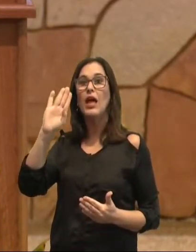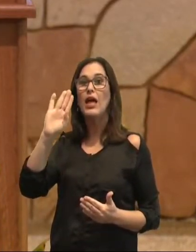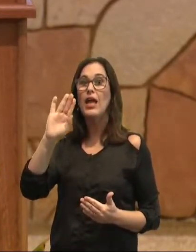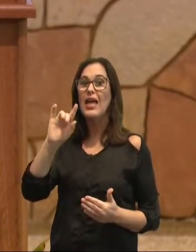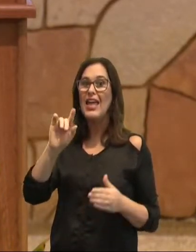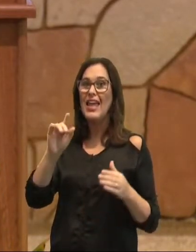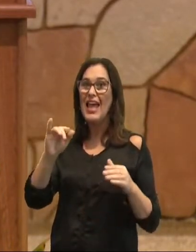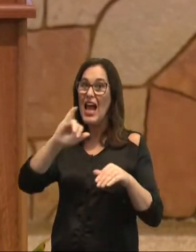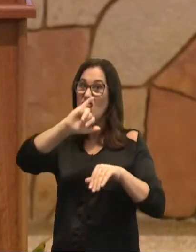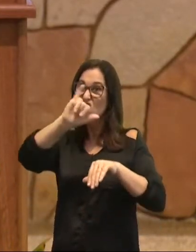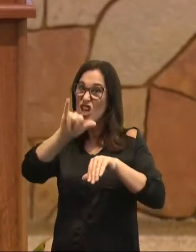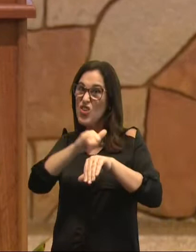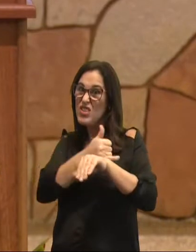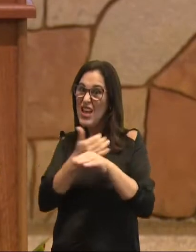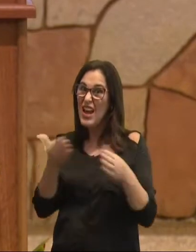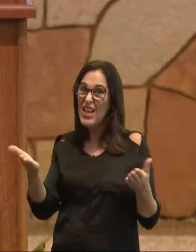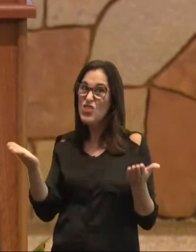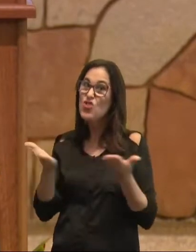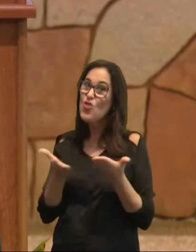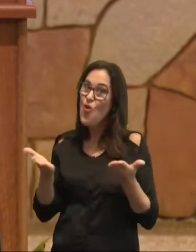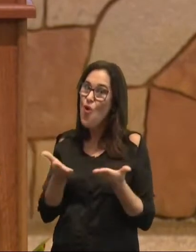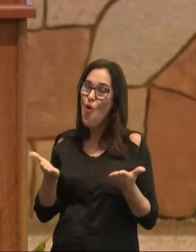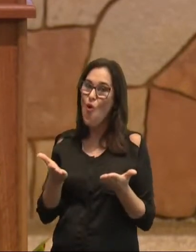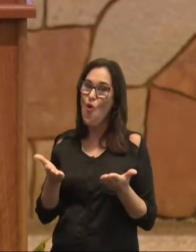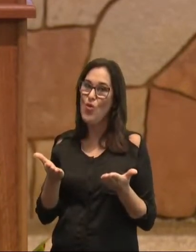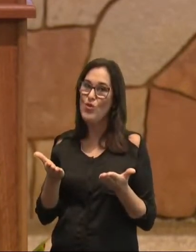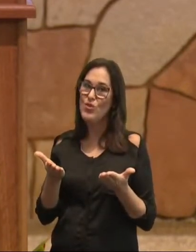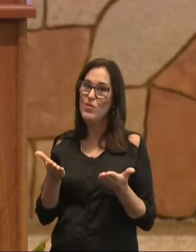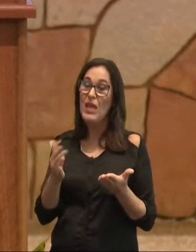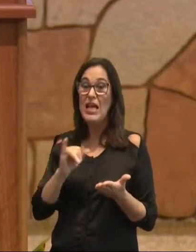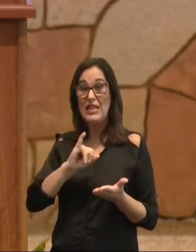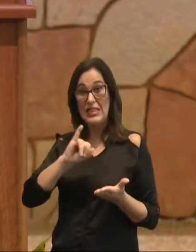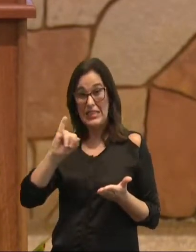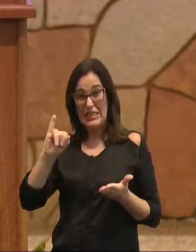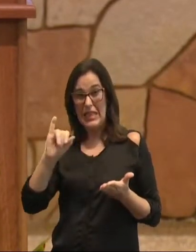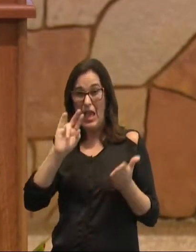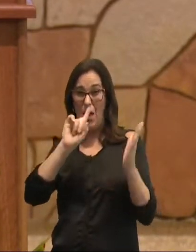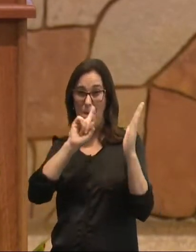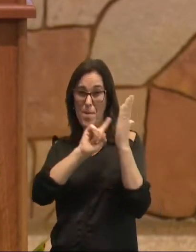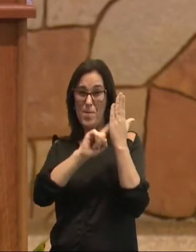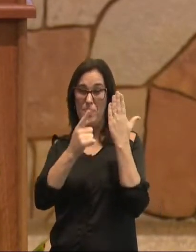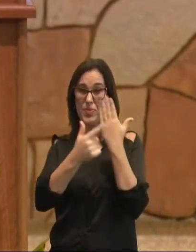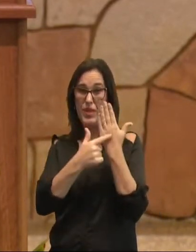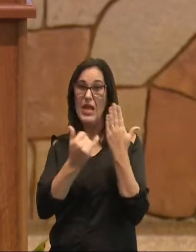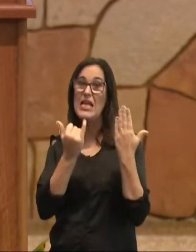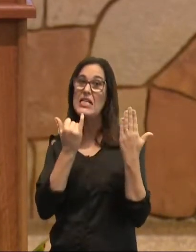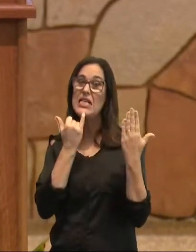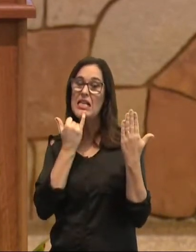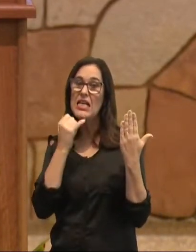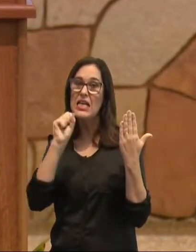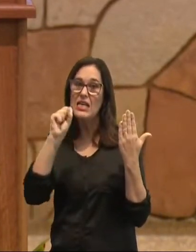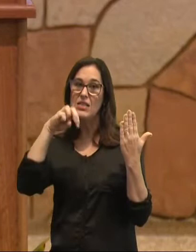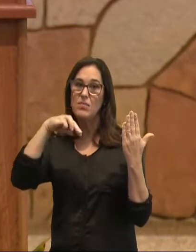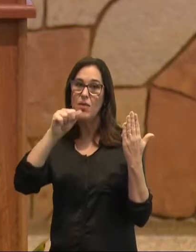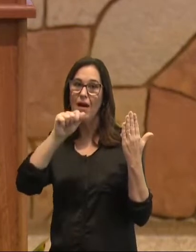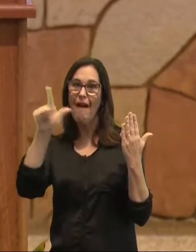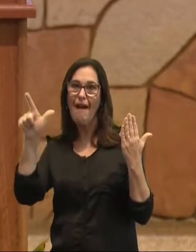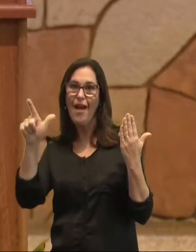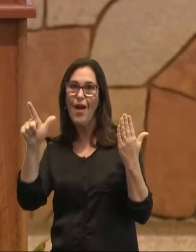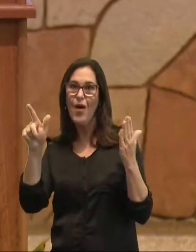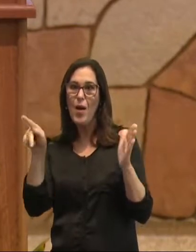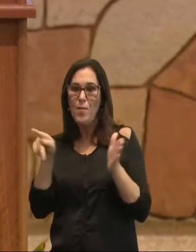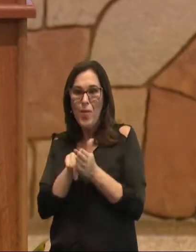atual, ele estava dizendo, que, simbolicamente, Ismael, o filho de H, era filho da